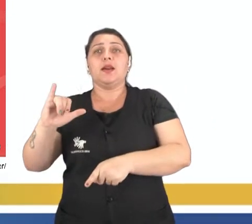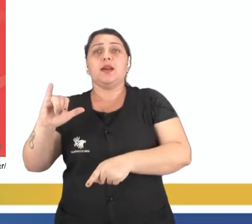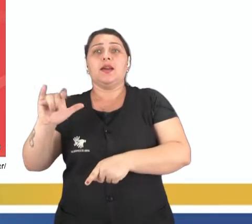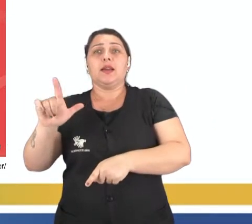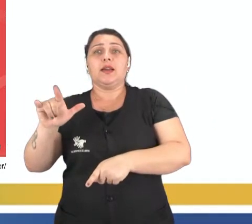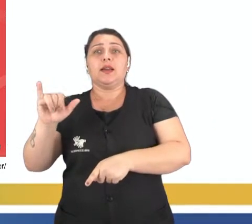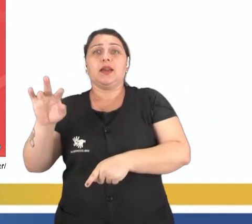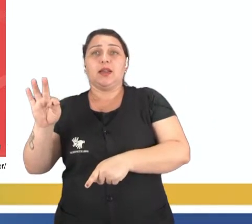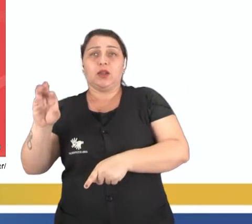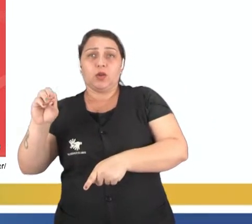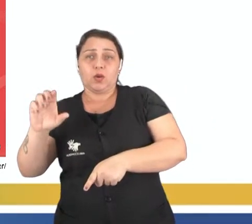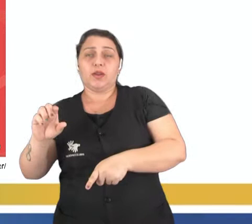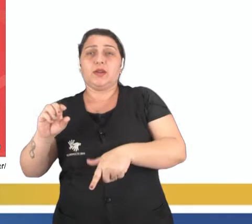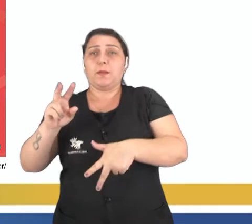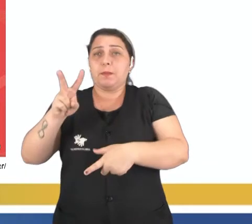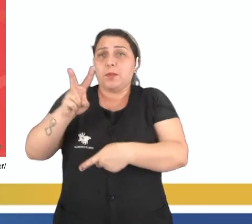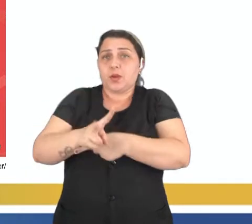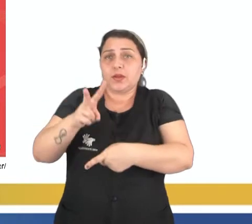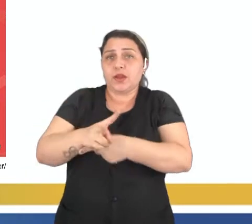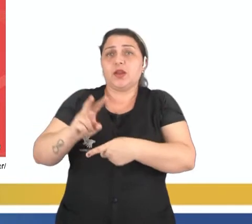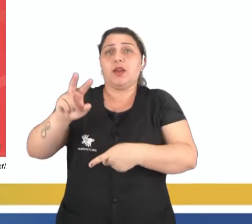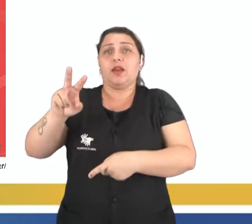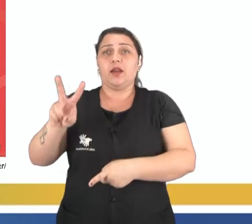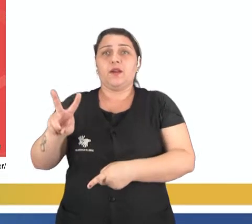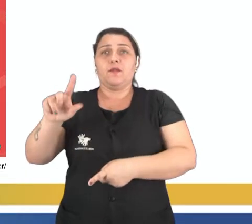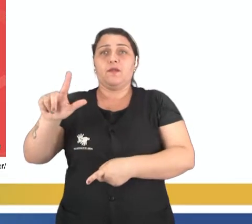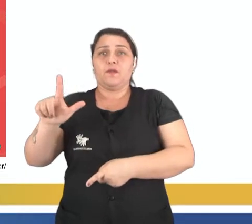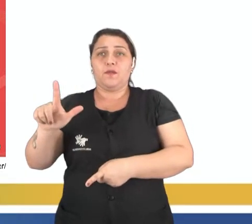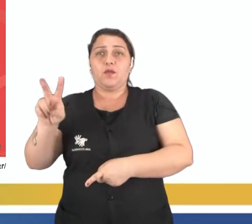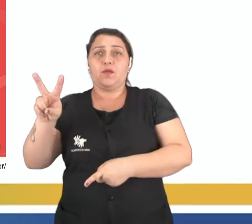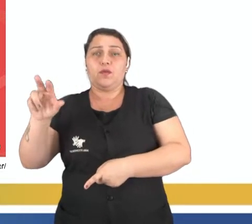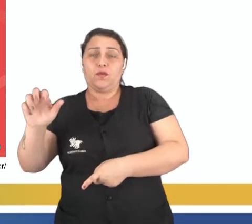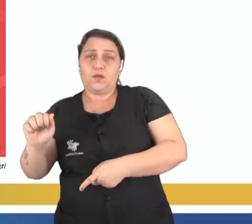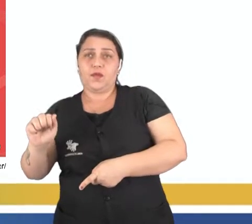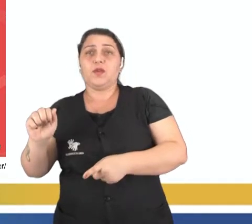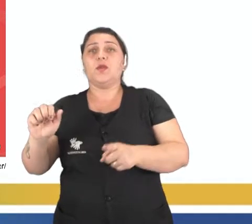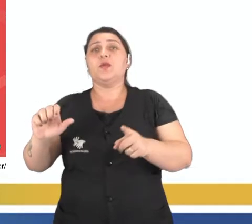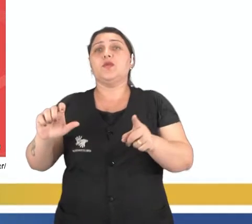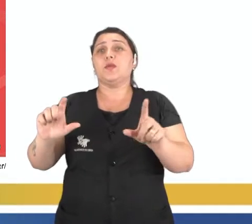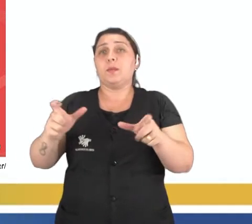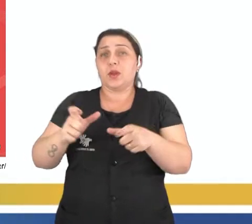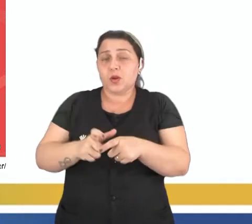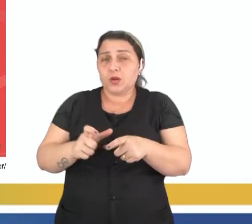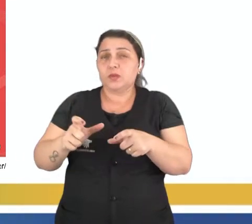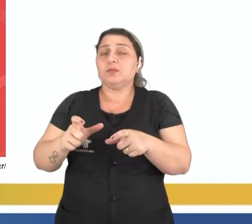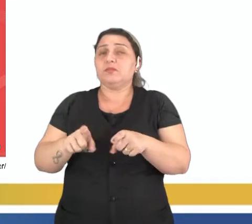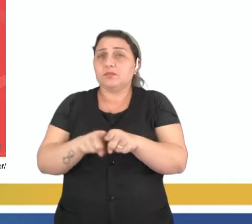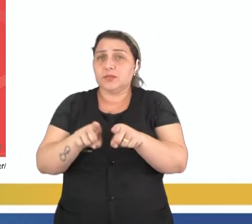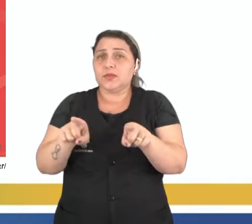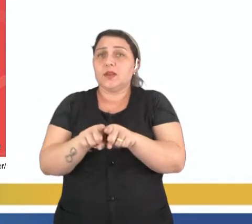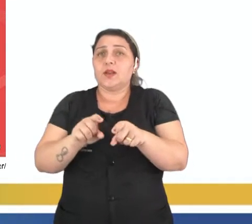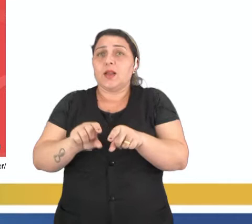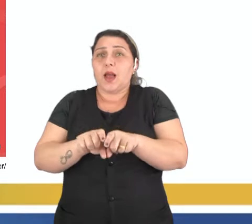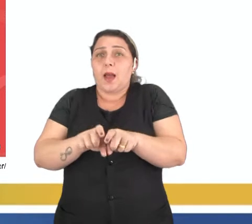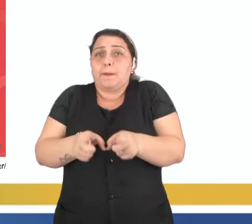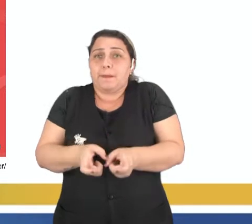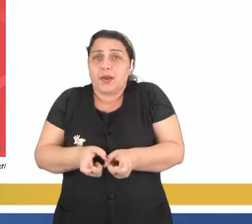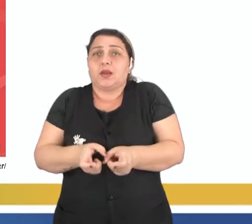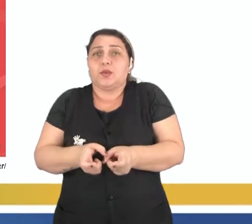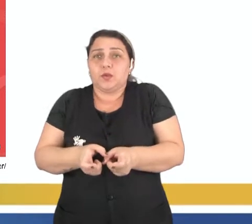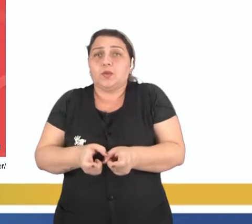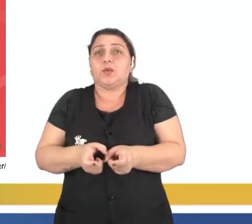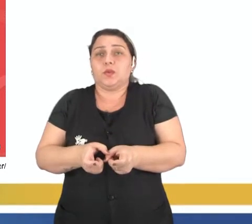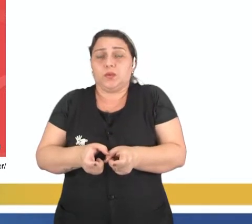vulva, essa é a principal função. Os lábios menores vão estar relacionados com a delimitação da abertura da vagina